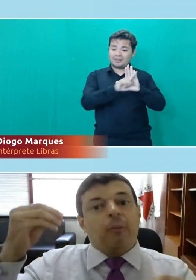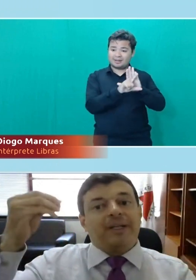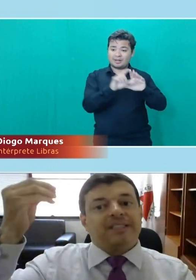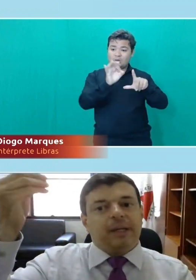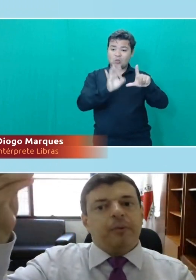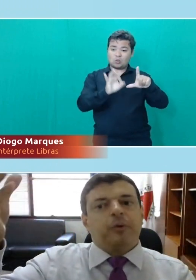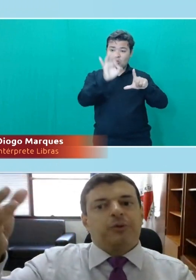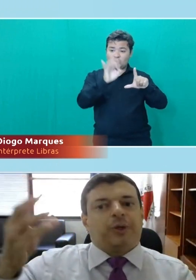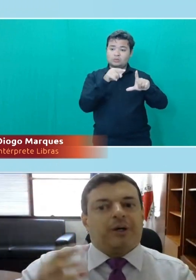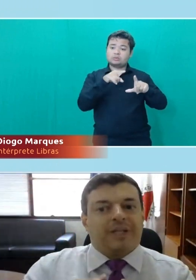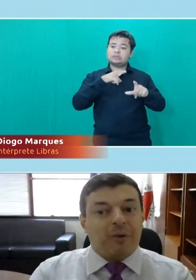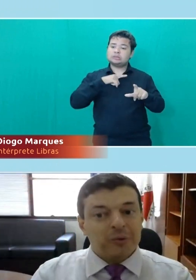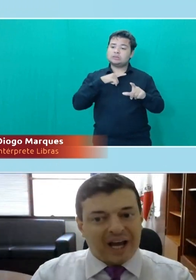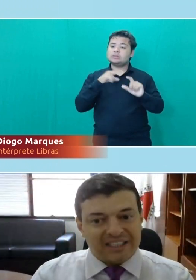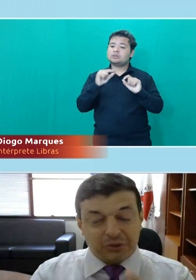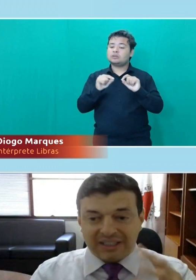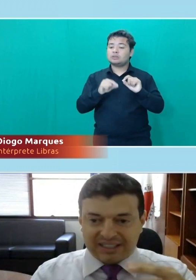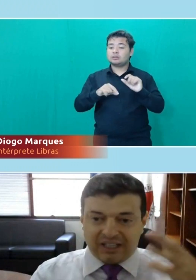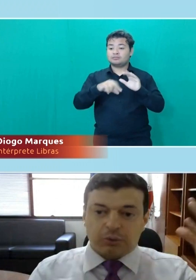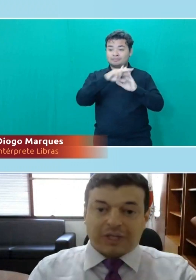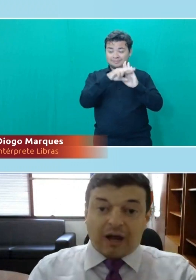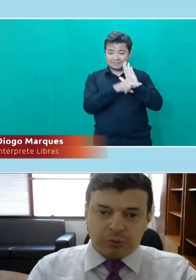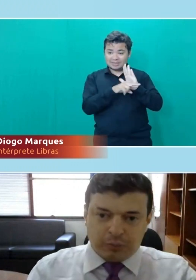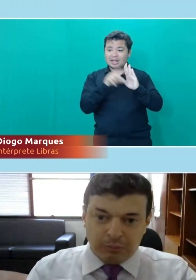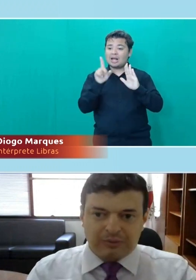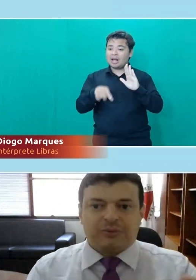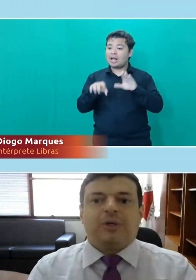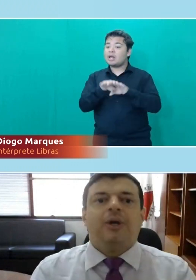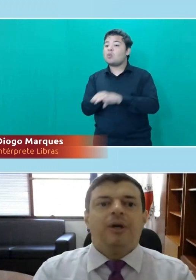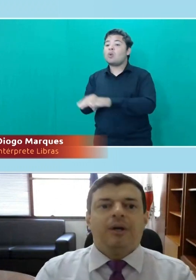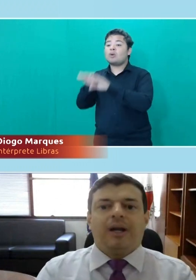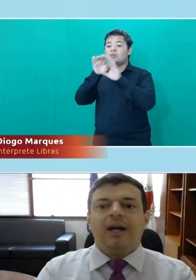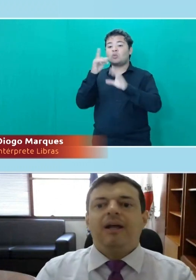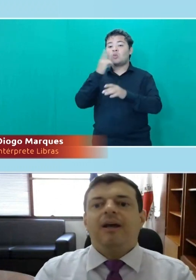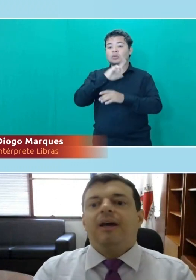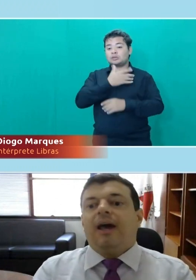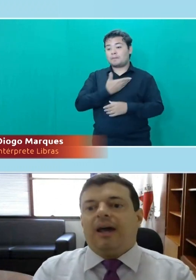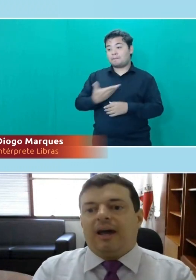regulamentar o princípio constitucional da igualdade no acesso aos cargos públicos.